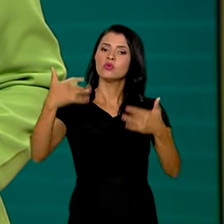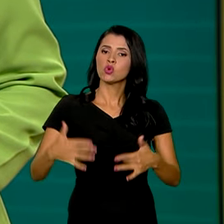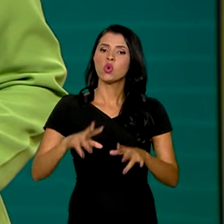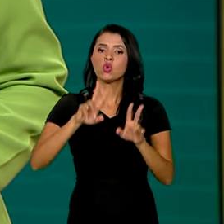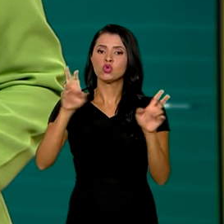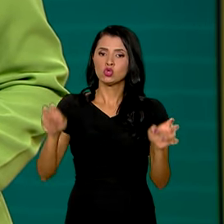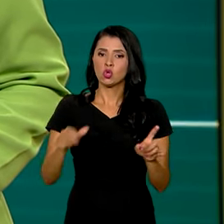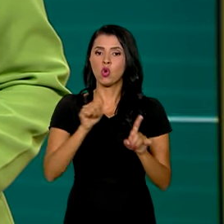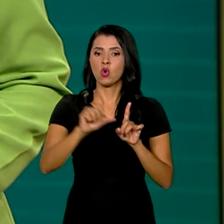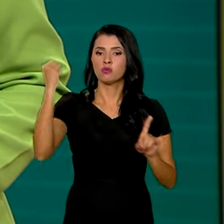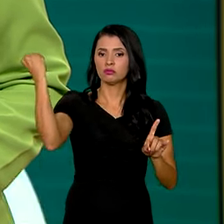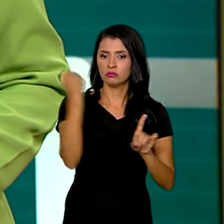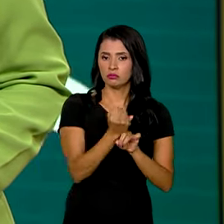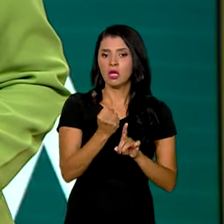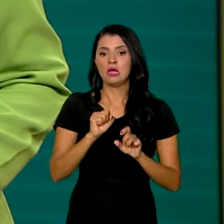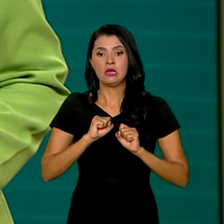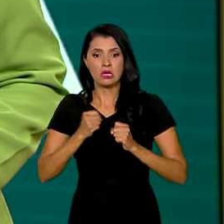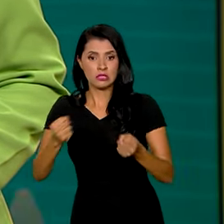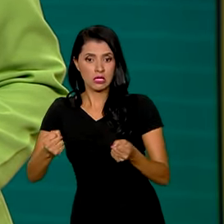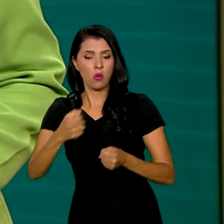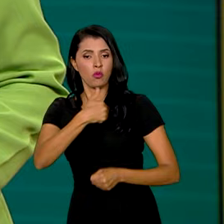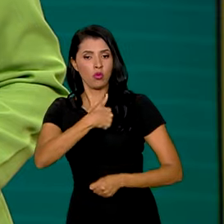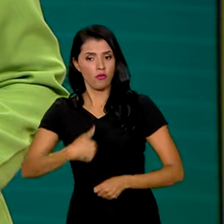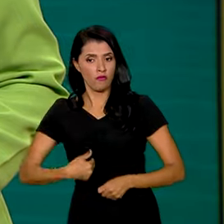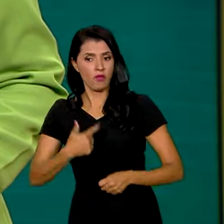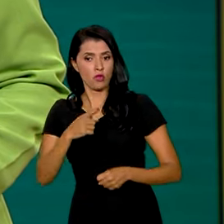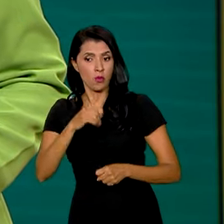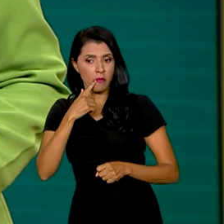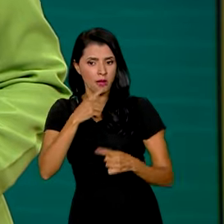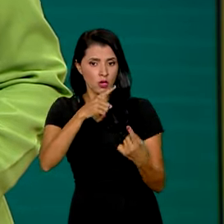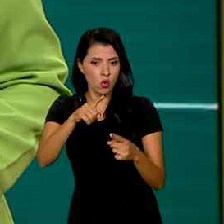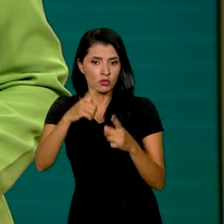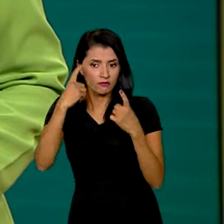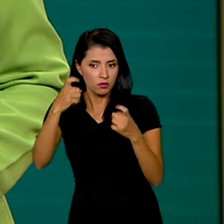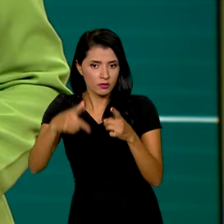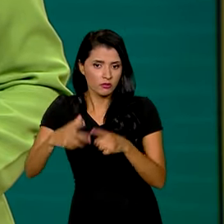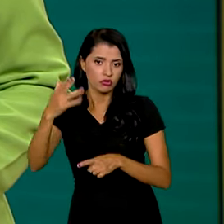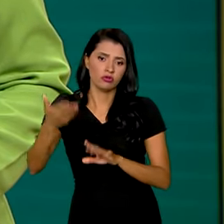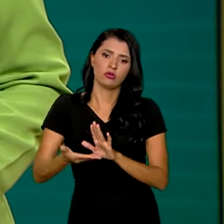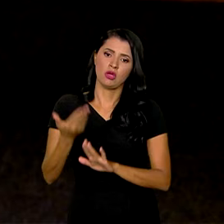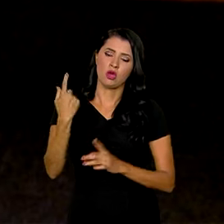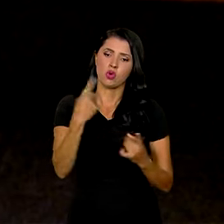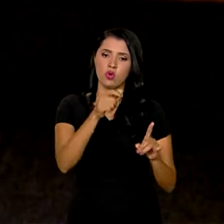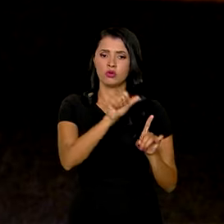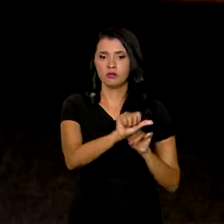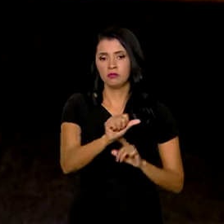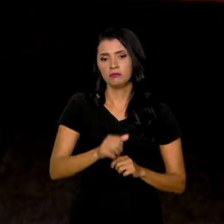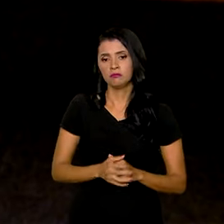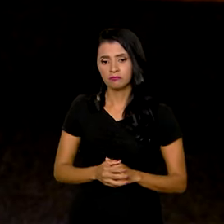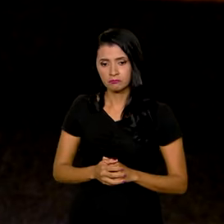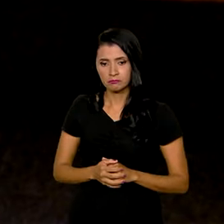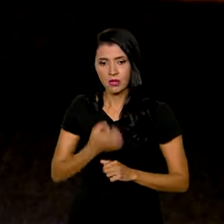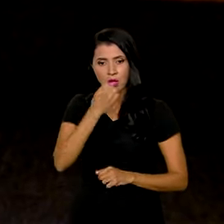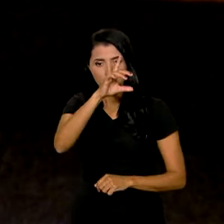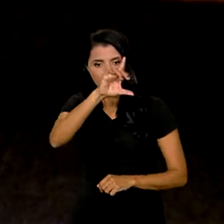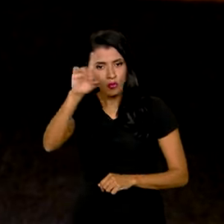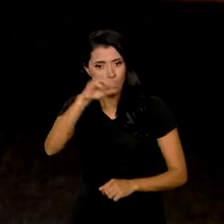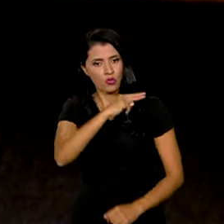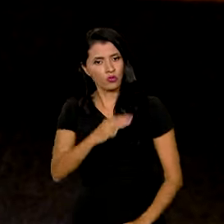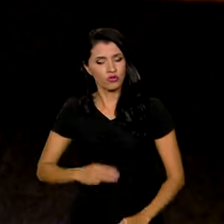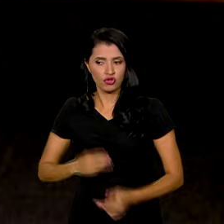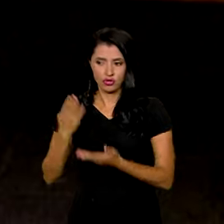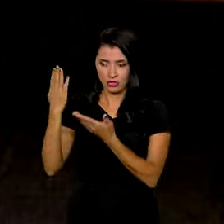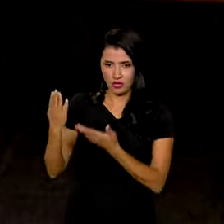feminicídio e ações do governo federal para combater a violência contra as mulheres. No Bom Dia Ministra,